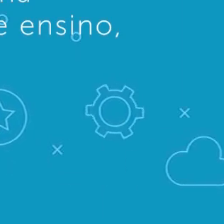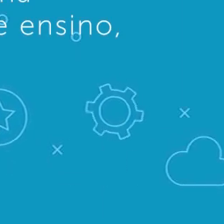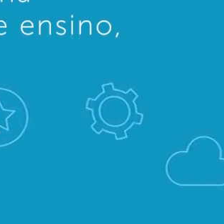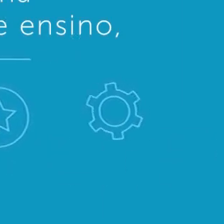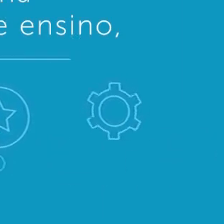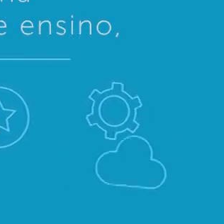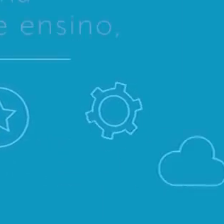aí Obrigado.